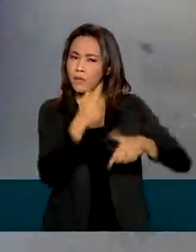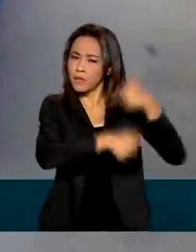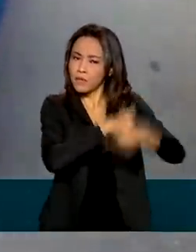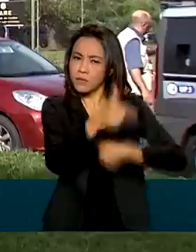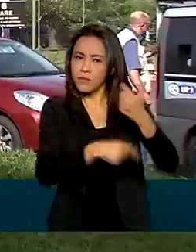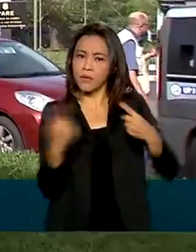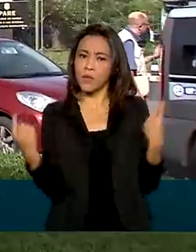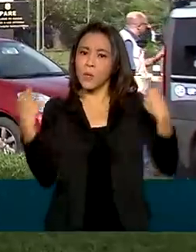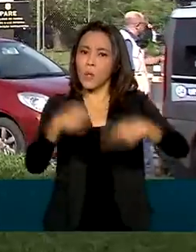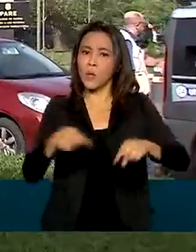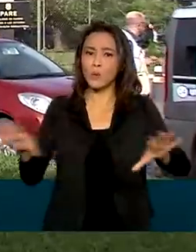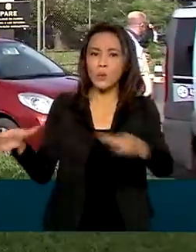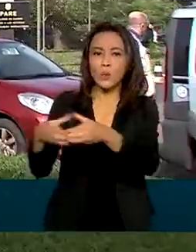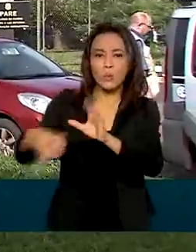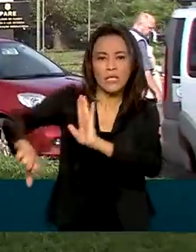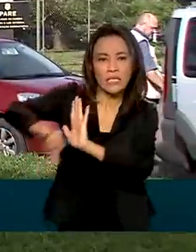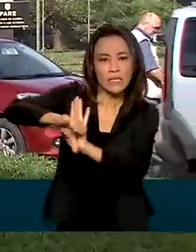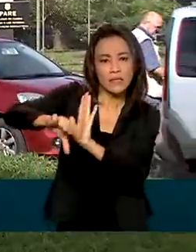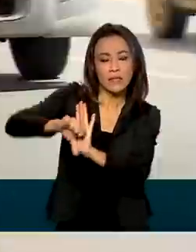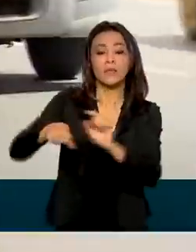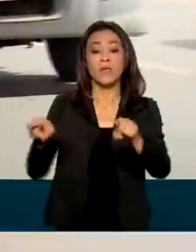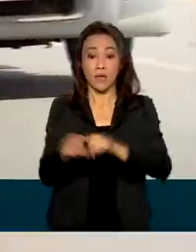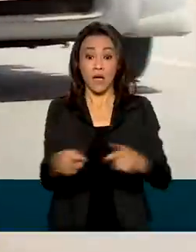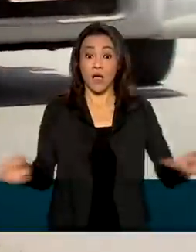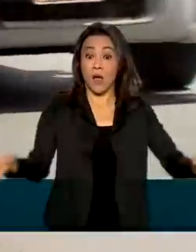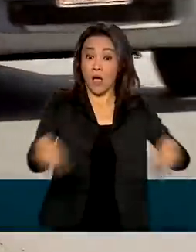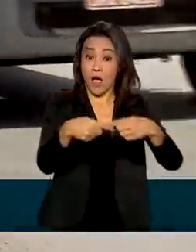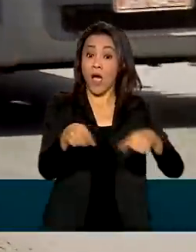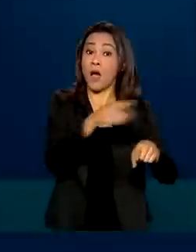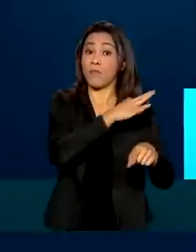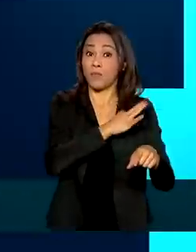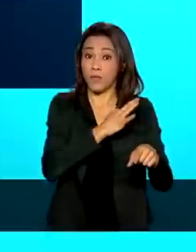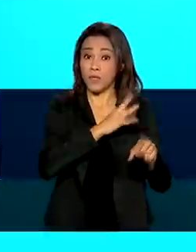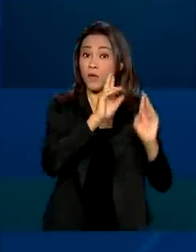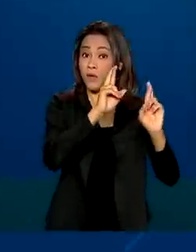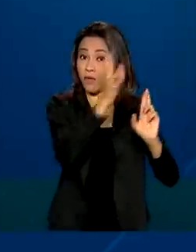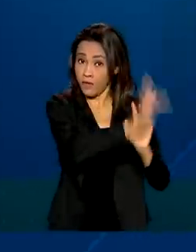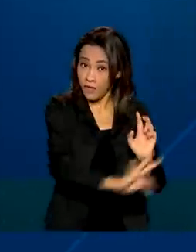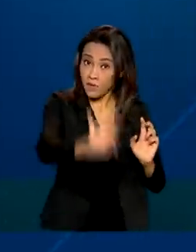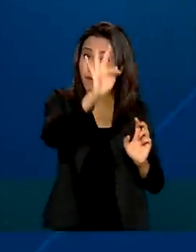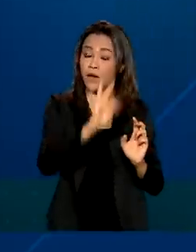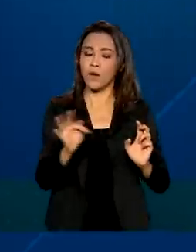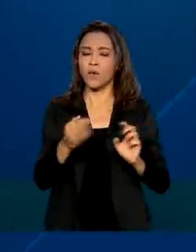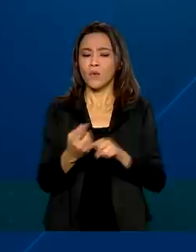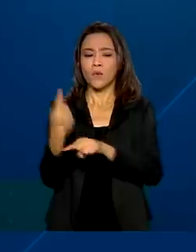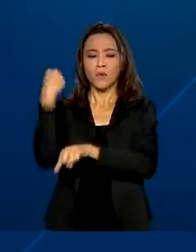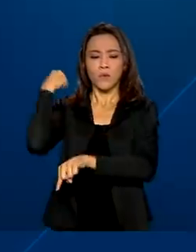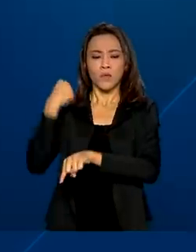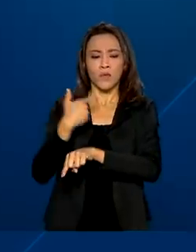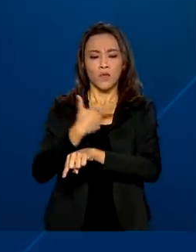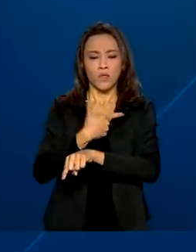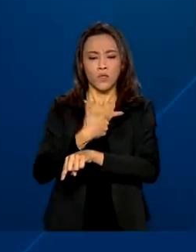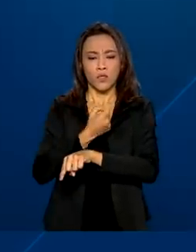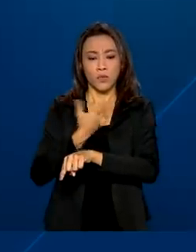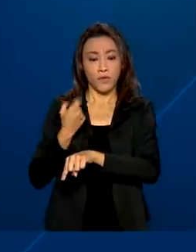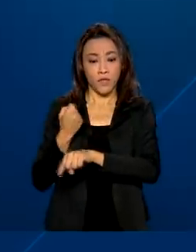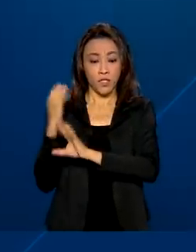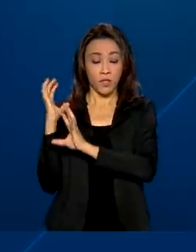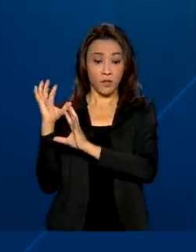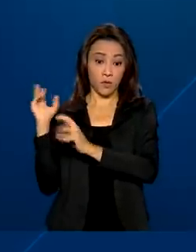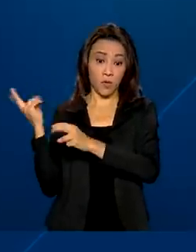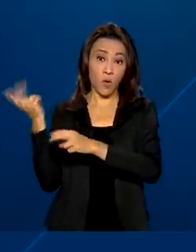organizado entre a Polícia Federal e a Polícia Rodoviária Federal apreendeu de junho de 2020 a junho de